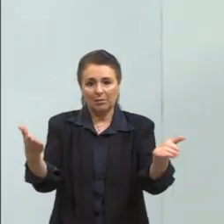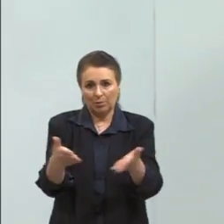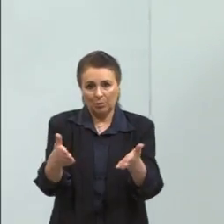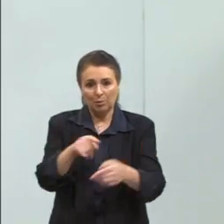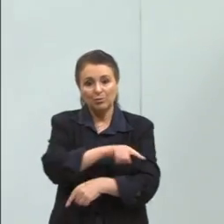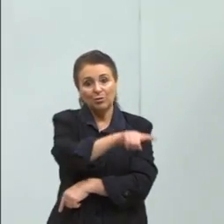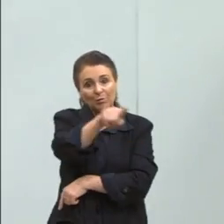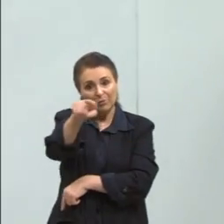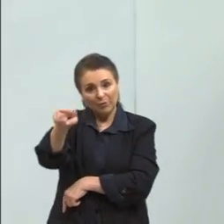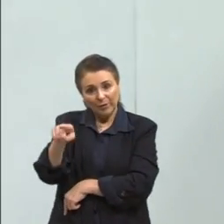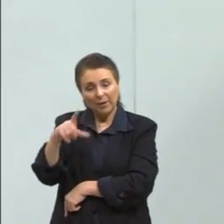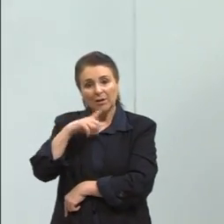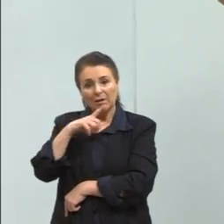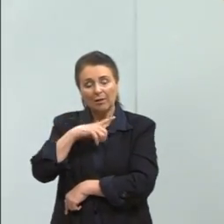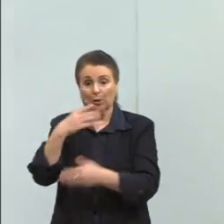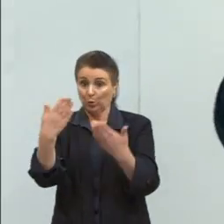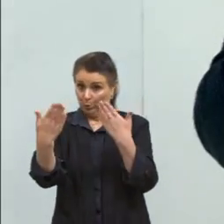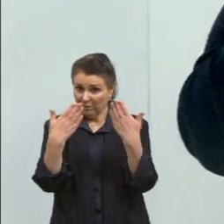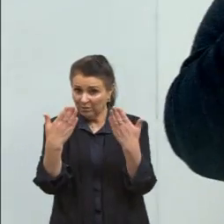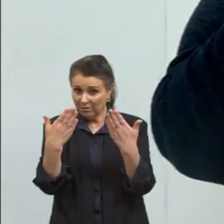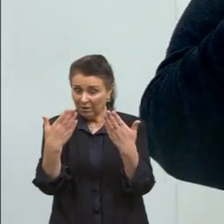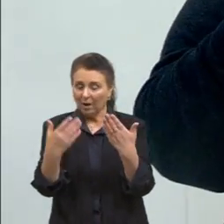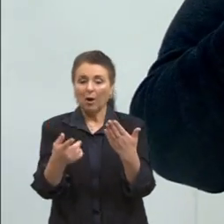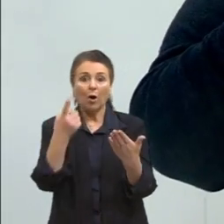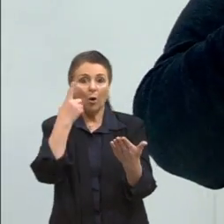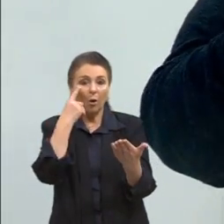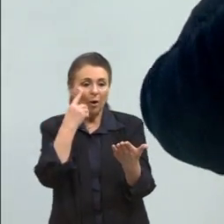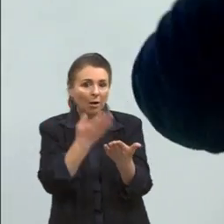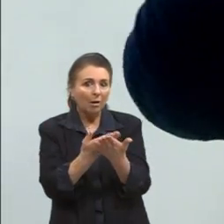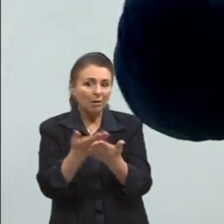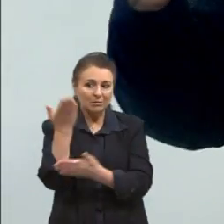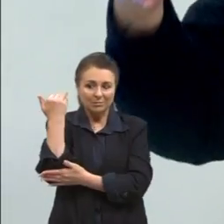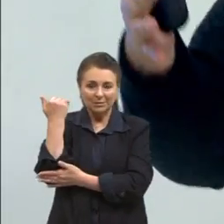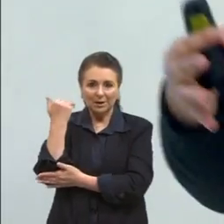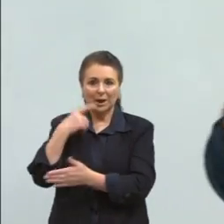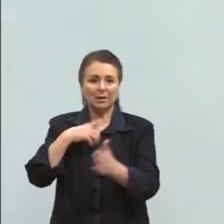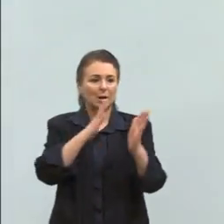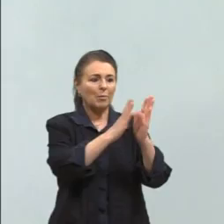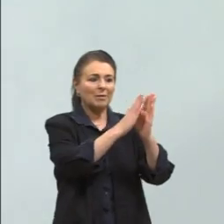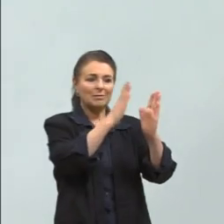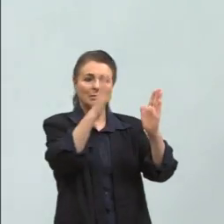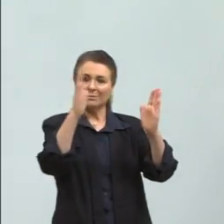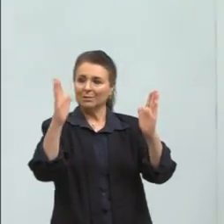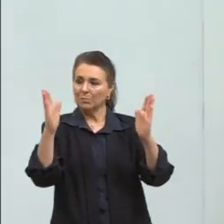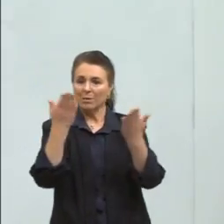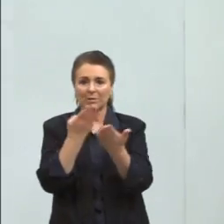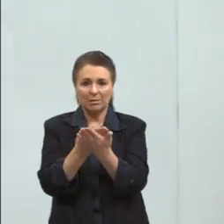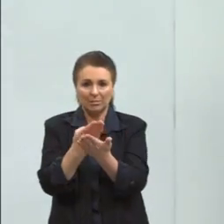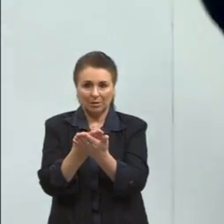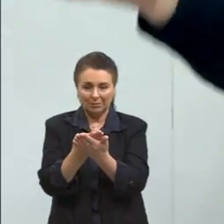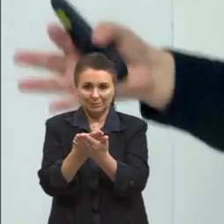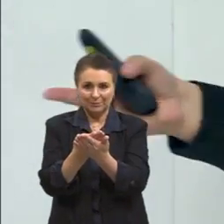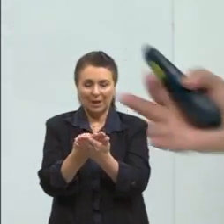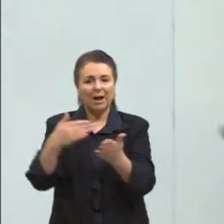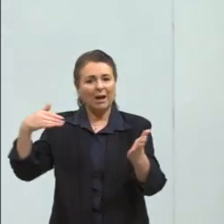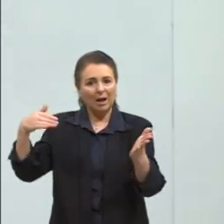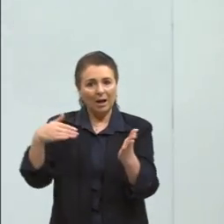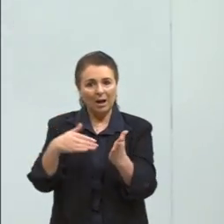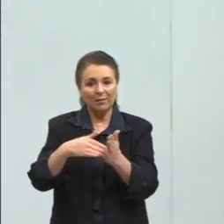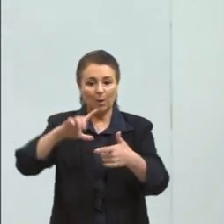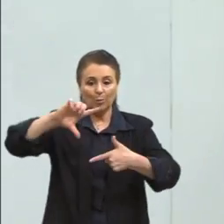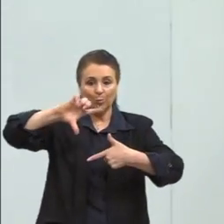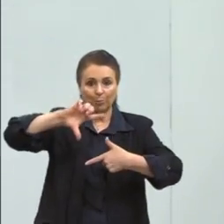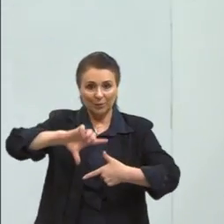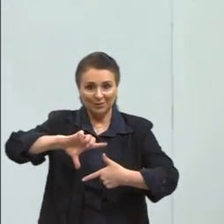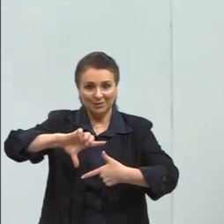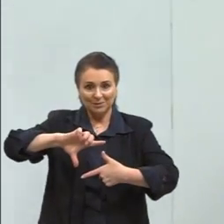vocês têm de dúvida, vão olhando nas aulas anteriores. Nós temos uma sequência histórica, né? Que acompanha aí até chegar ao modernismo.